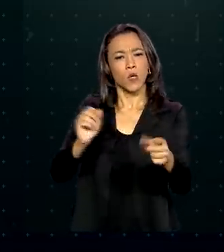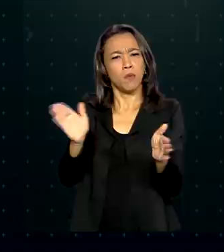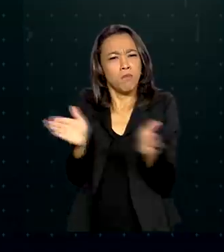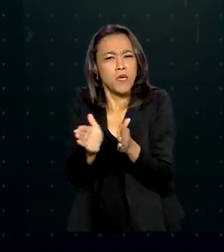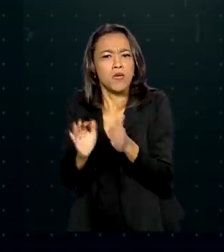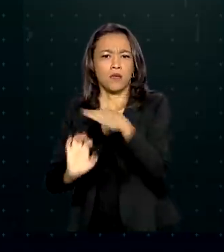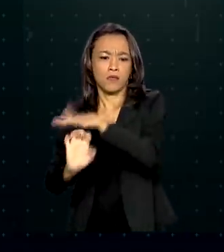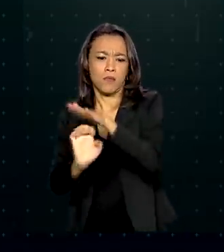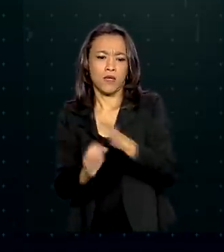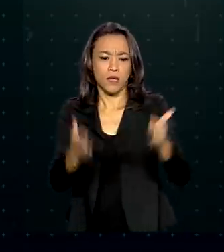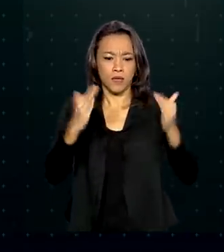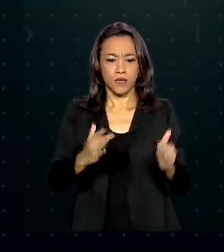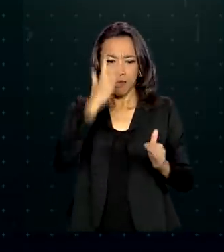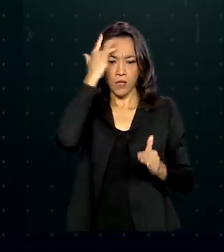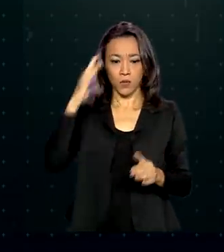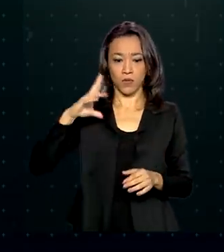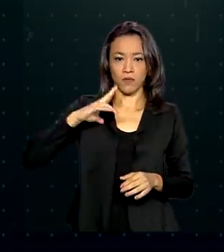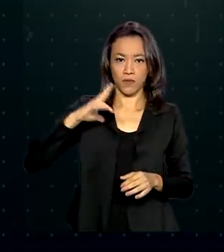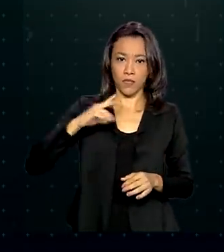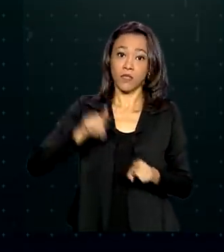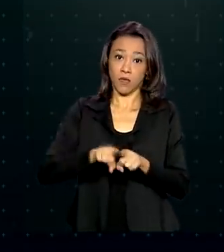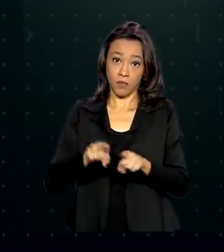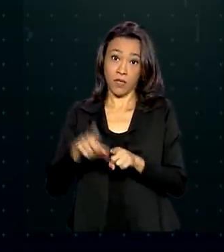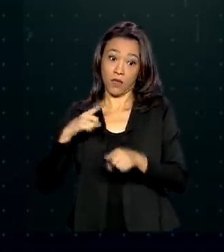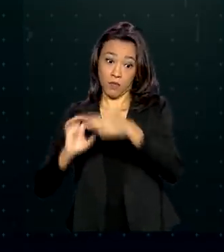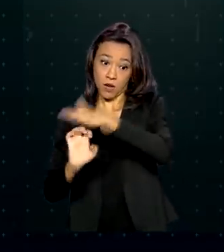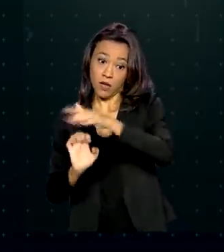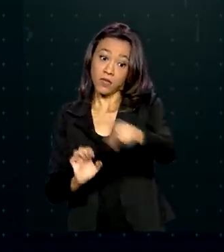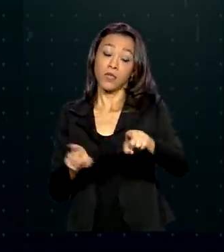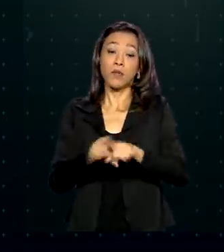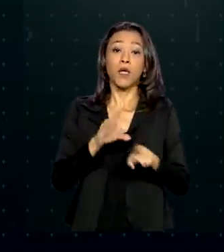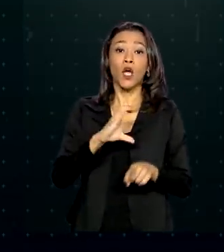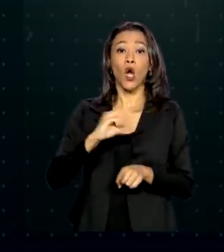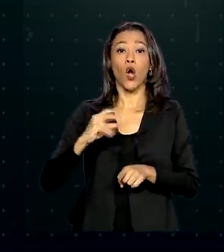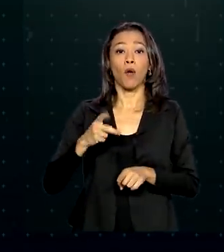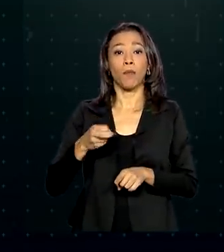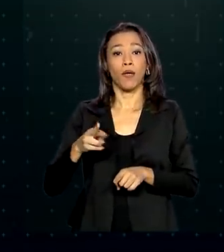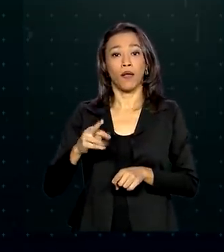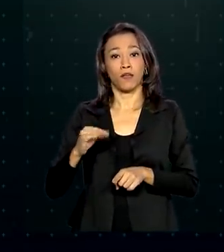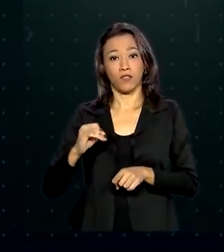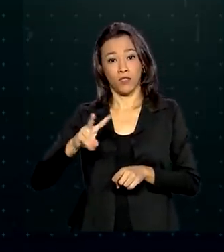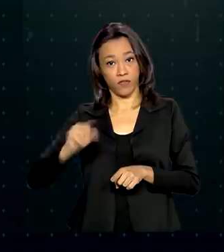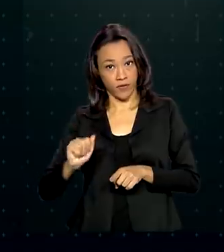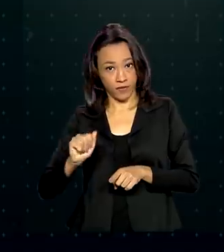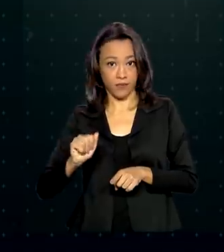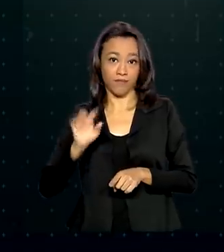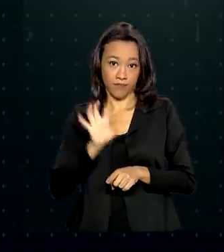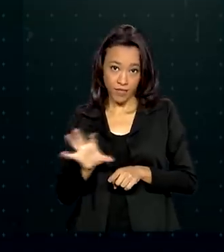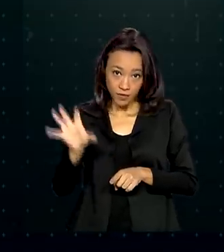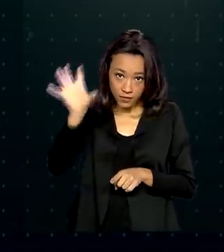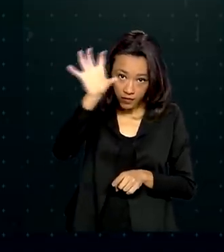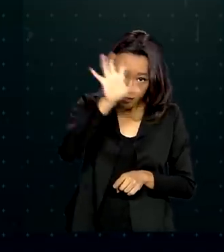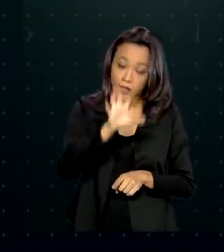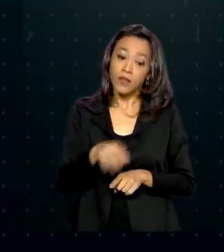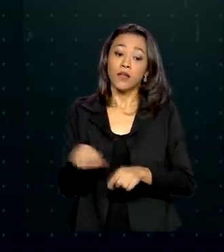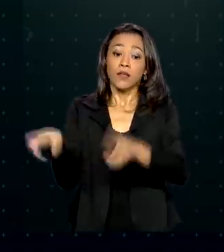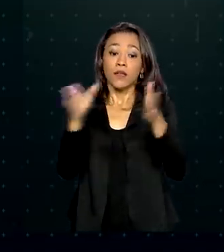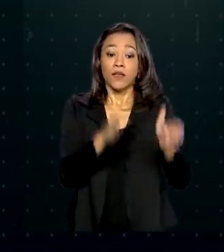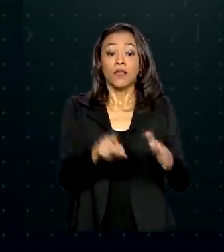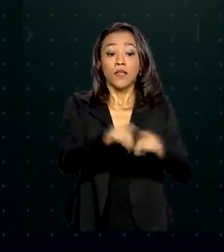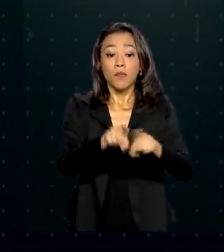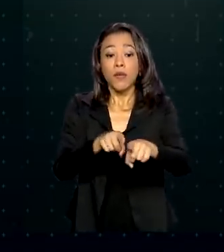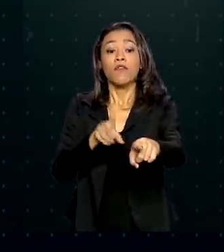pessoas físicas e jurídicas e também cooperativas não rurais dessas regiões. Os empreendedores vão poder